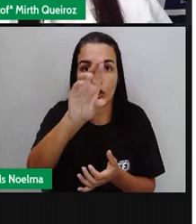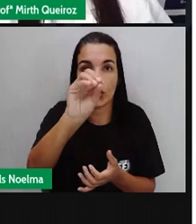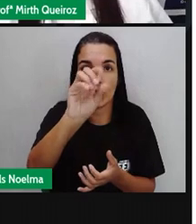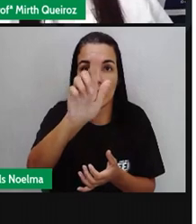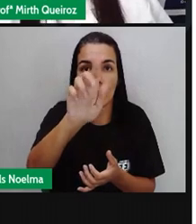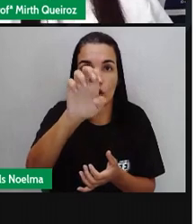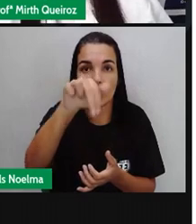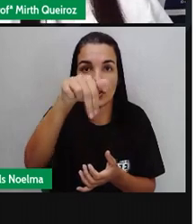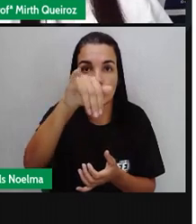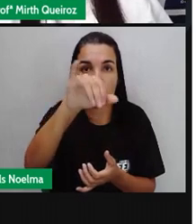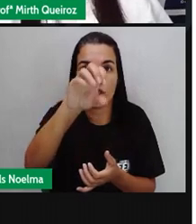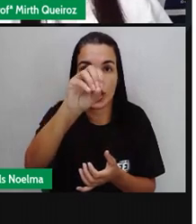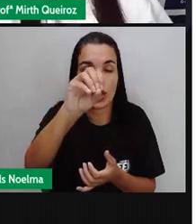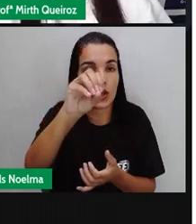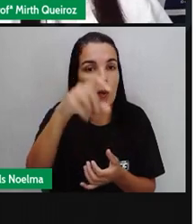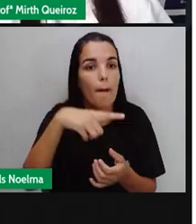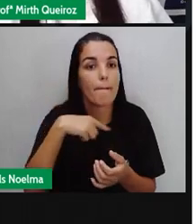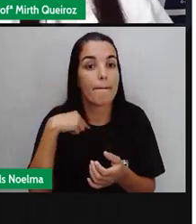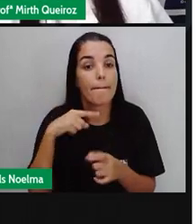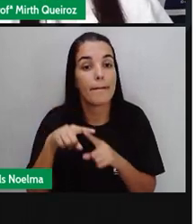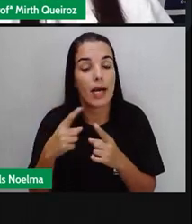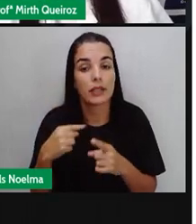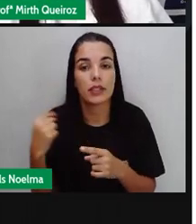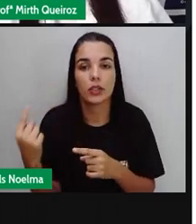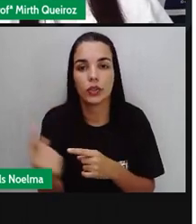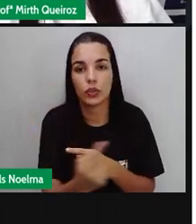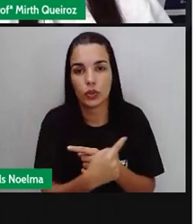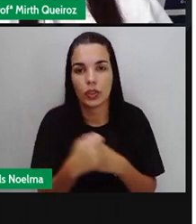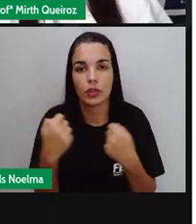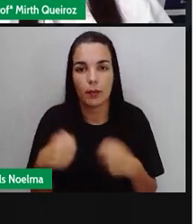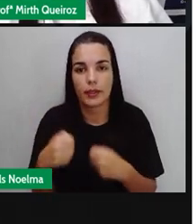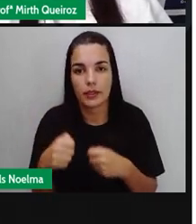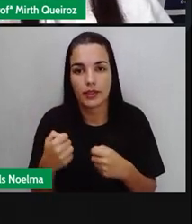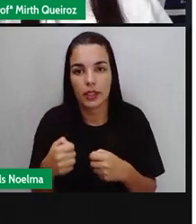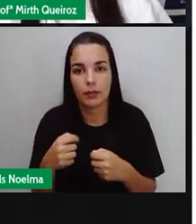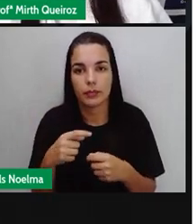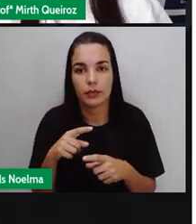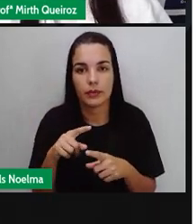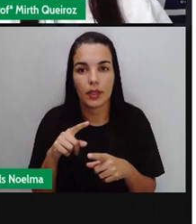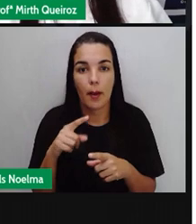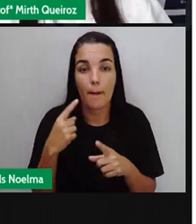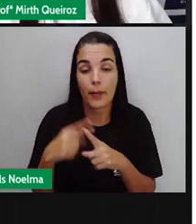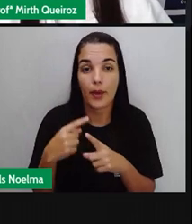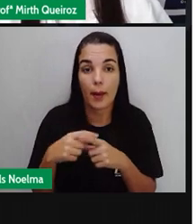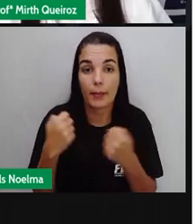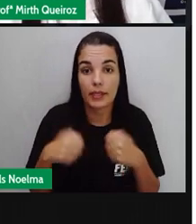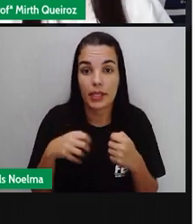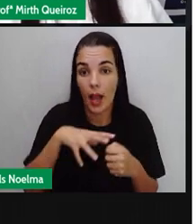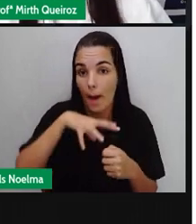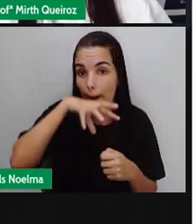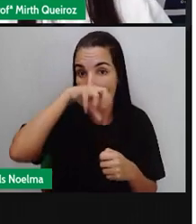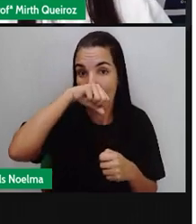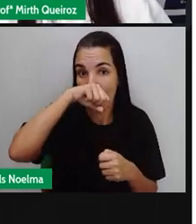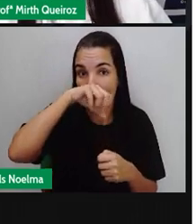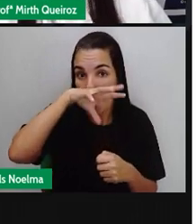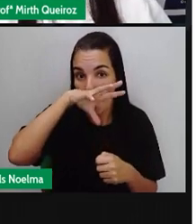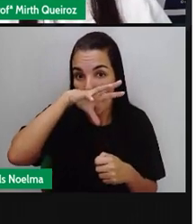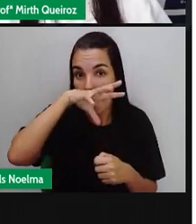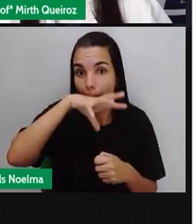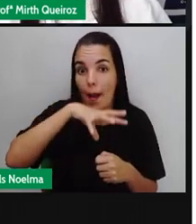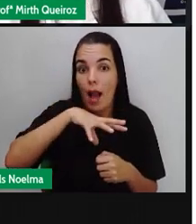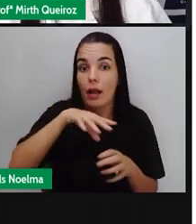precisamos do nitrogênio também para sobrevivermos. Além do gás oxigênio, que a gente já usa, a gente precisa do